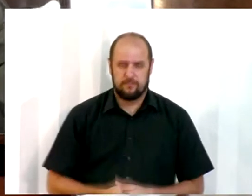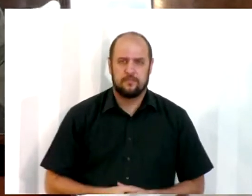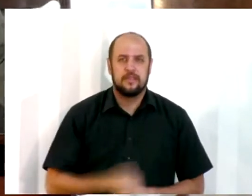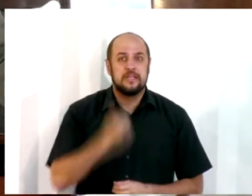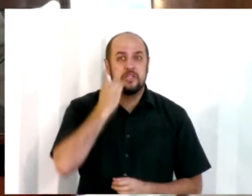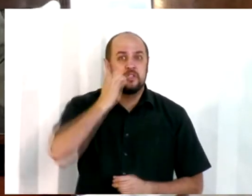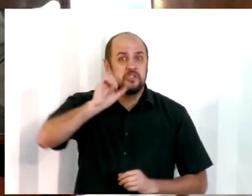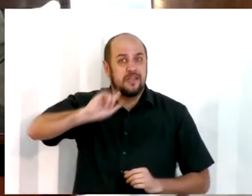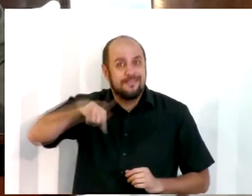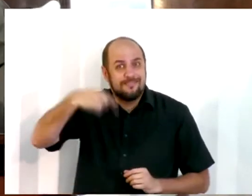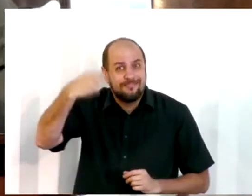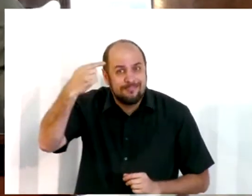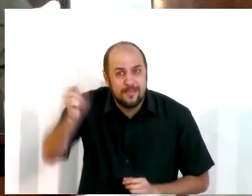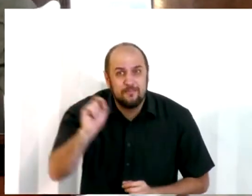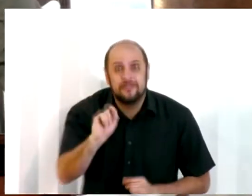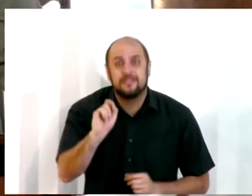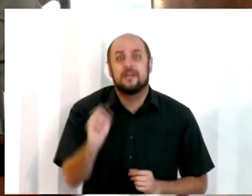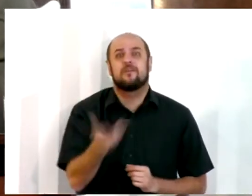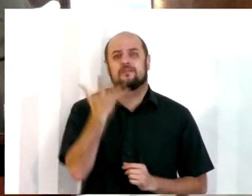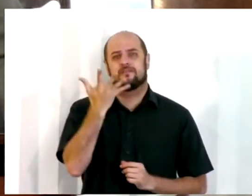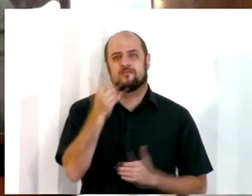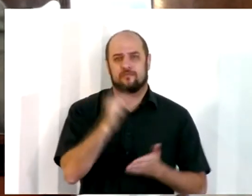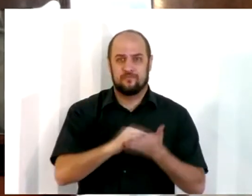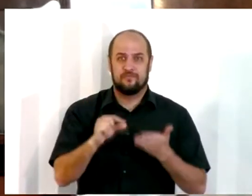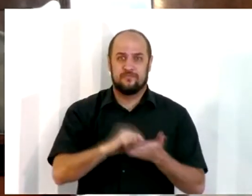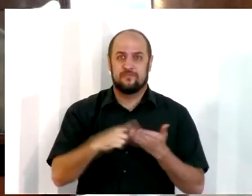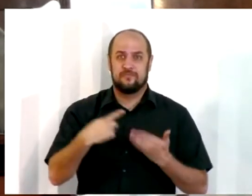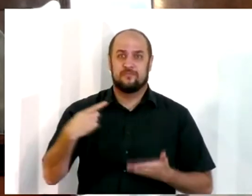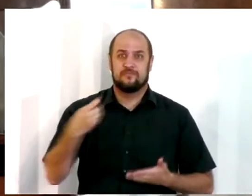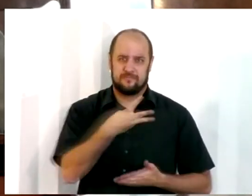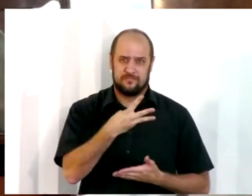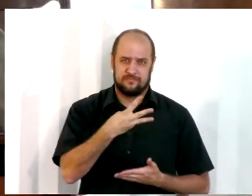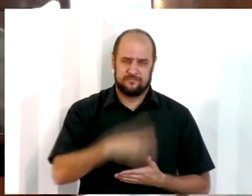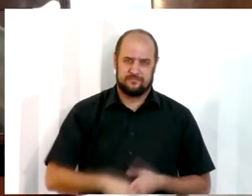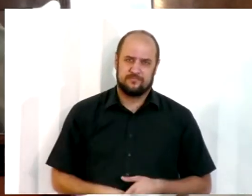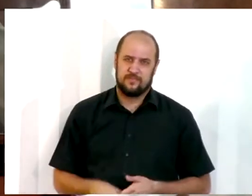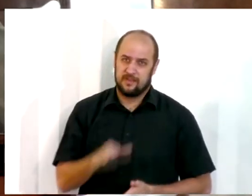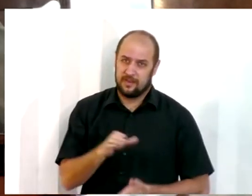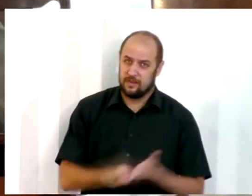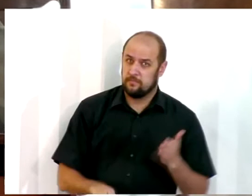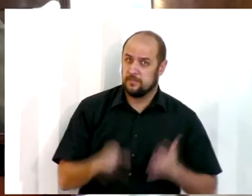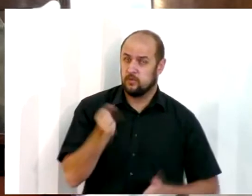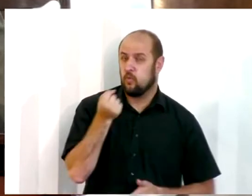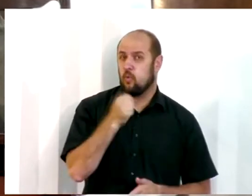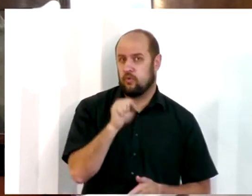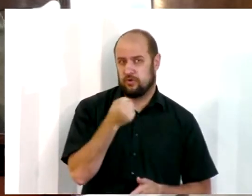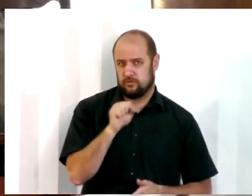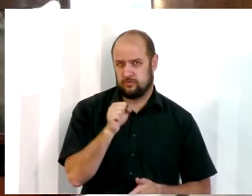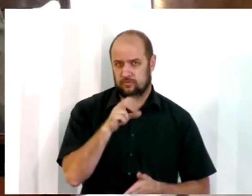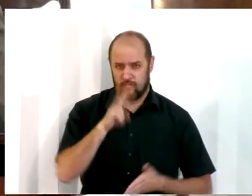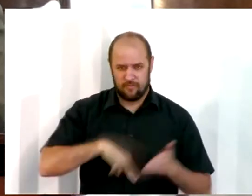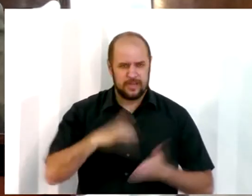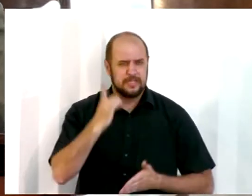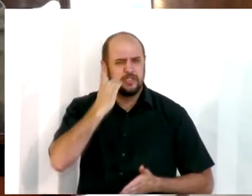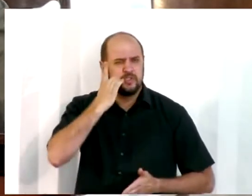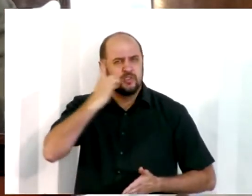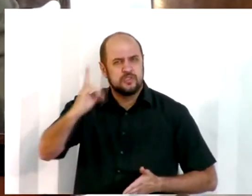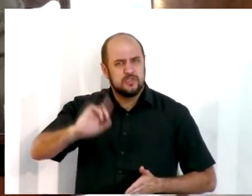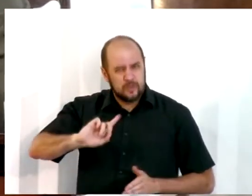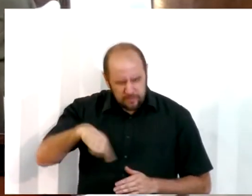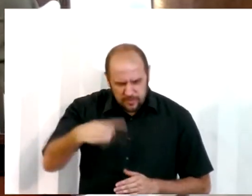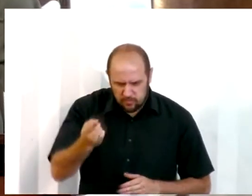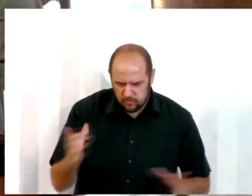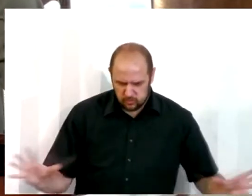dia seguinte a esse episódio, verso 13, aí mesmo no capítulo 8, no dia seguinte, a